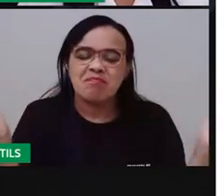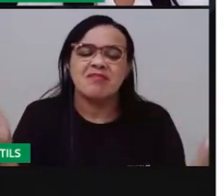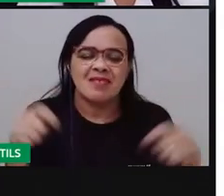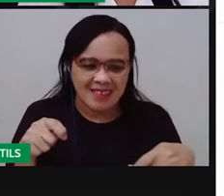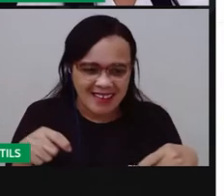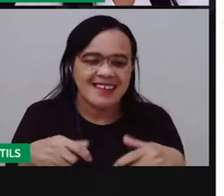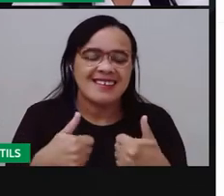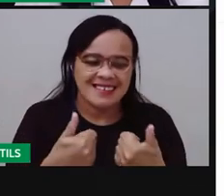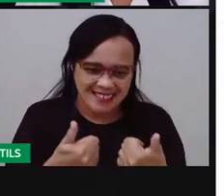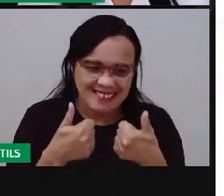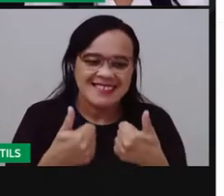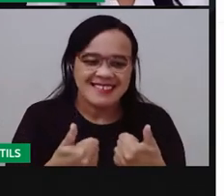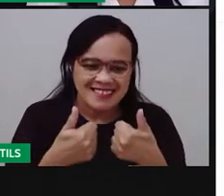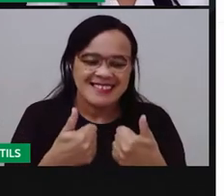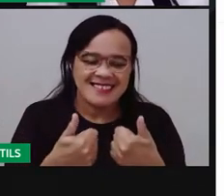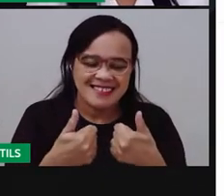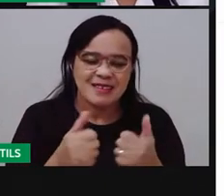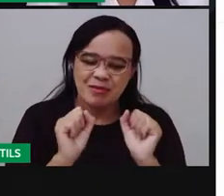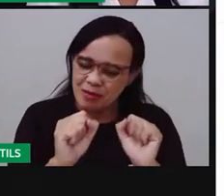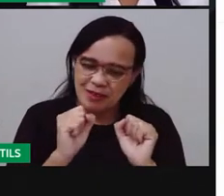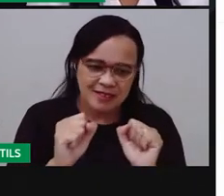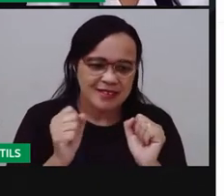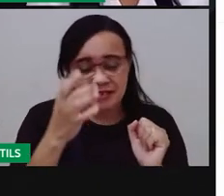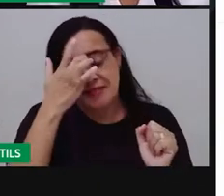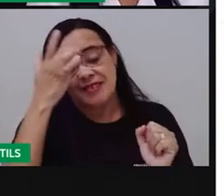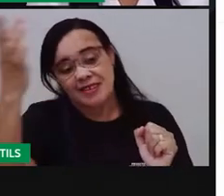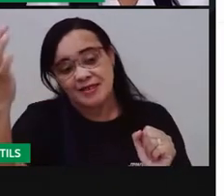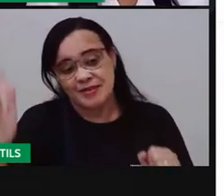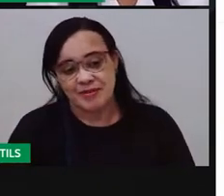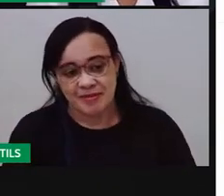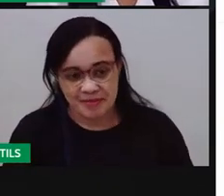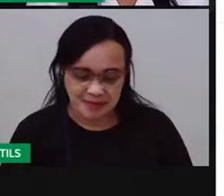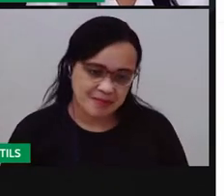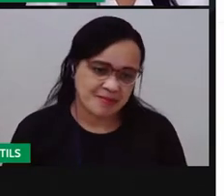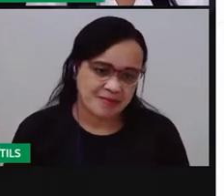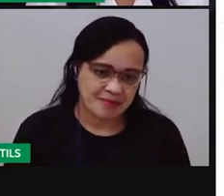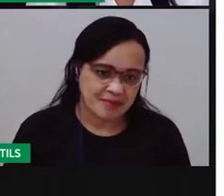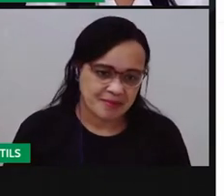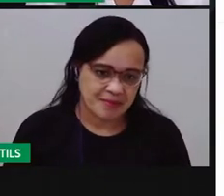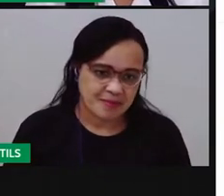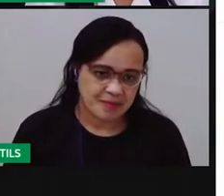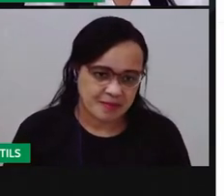Você vai digitar aqui nesse espaço, está vendo? Olha como é que eu vou fazer. Ó.